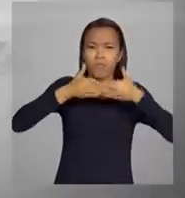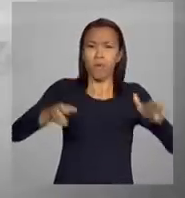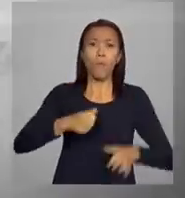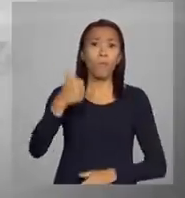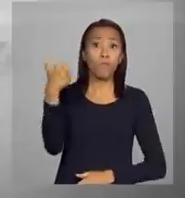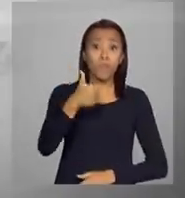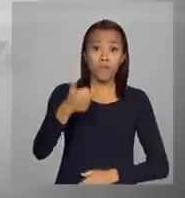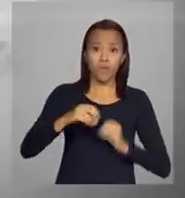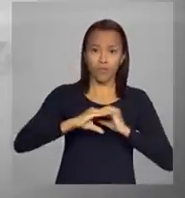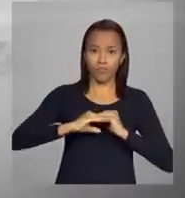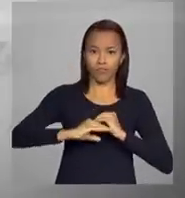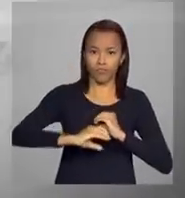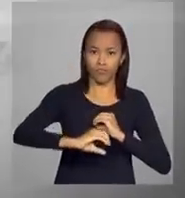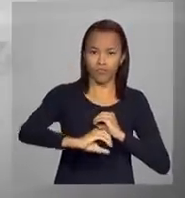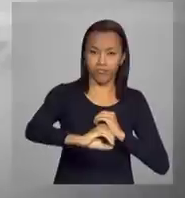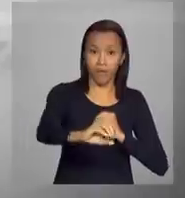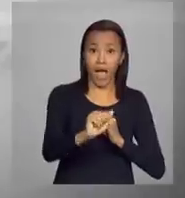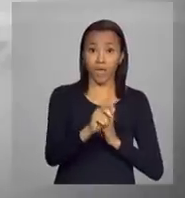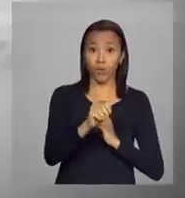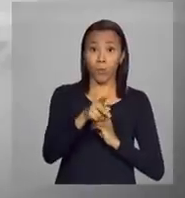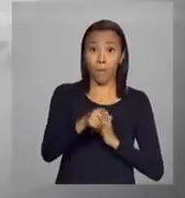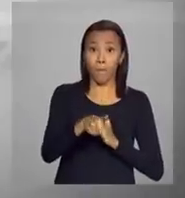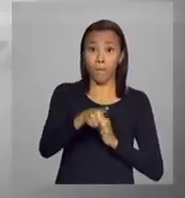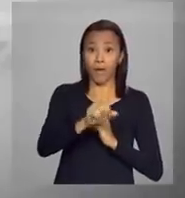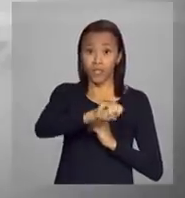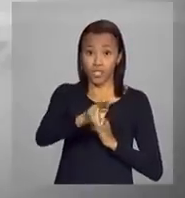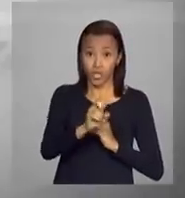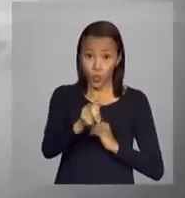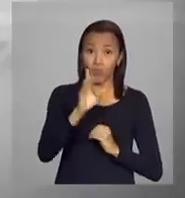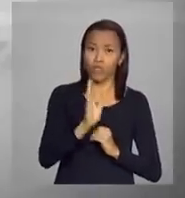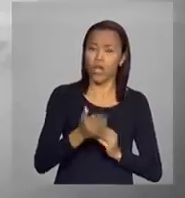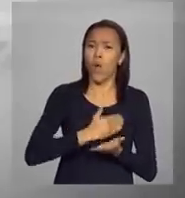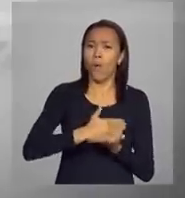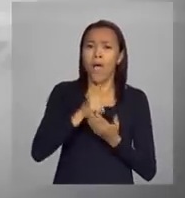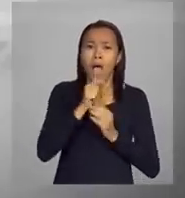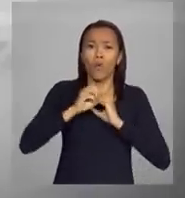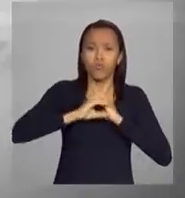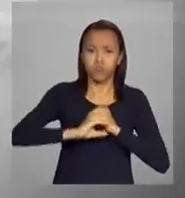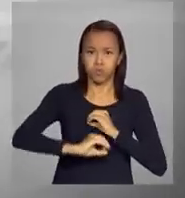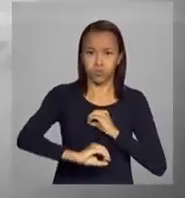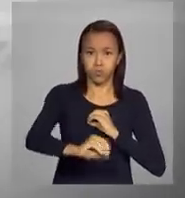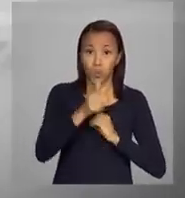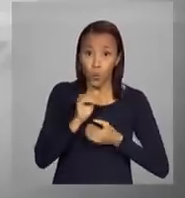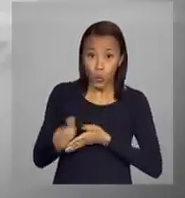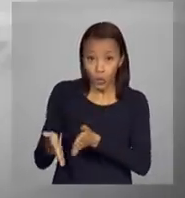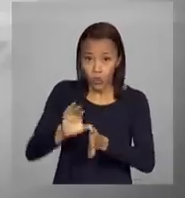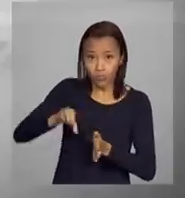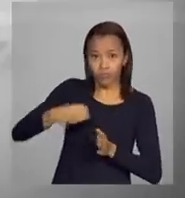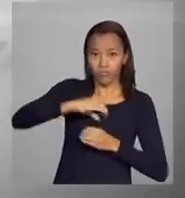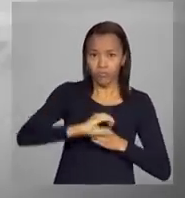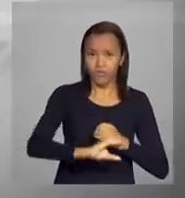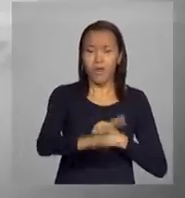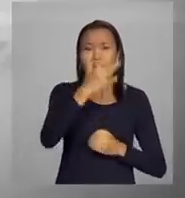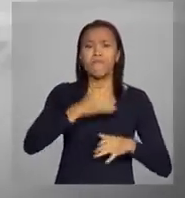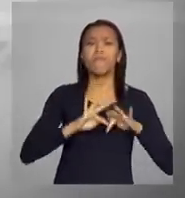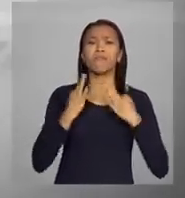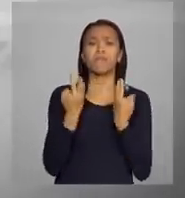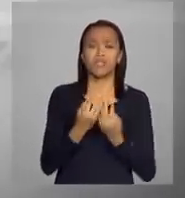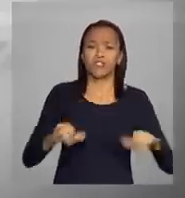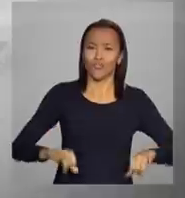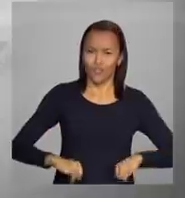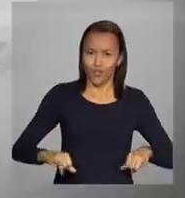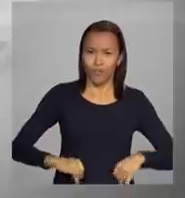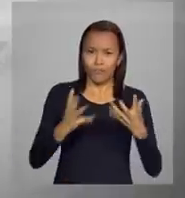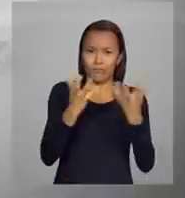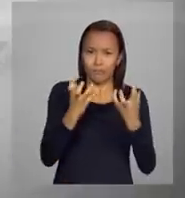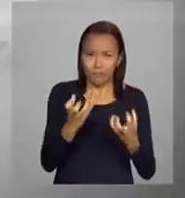primeiro trecho da adutora do PAGEU, que já começou a levar água do Rio São Francisco a famílias que sofrem com a seca